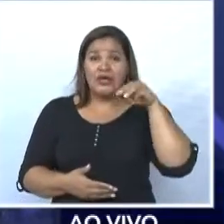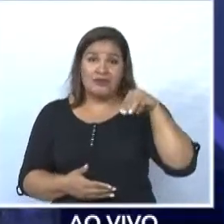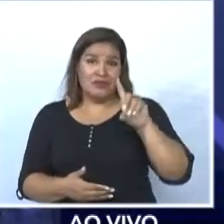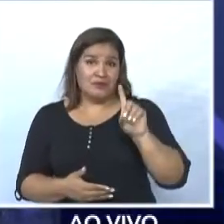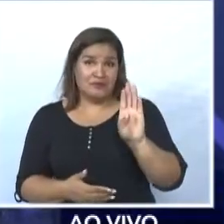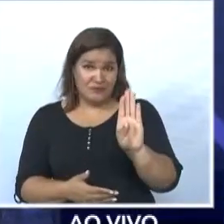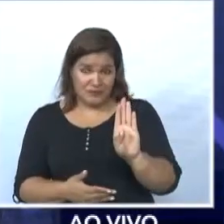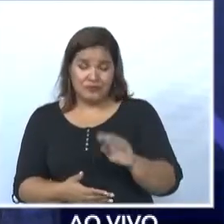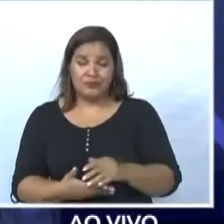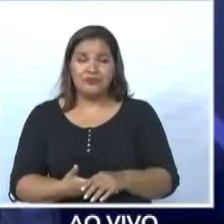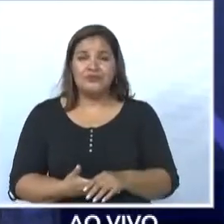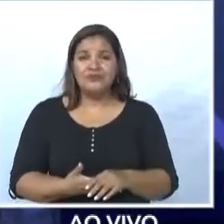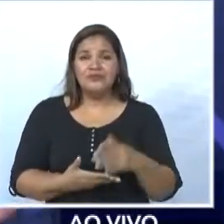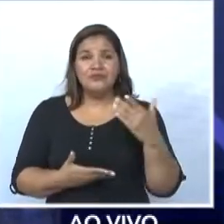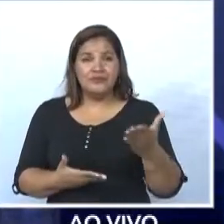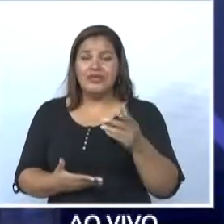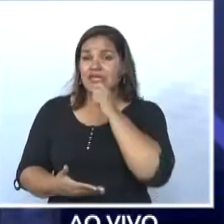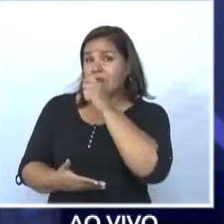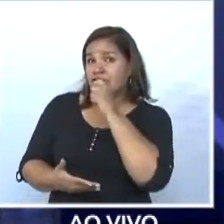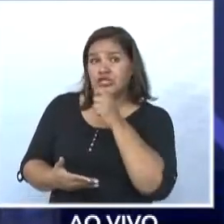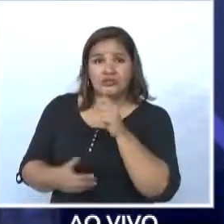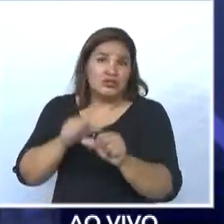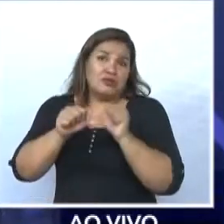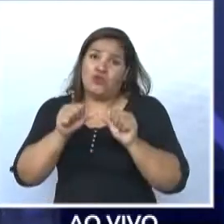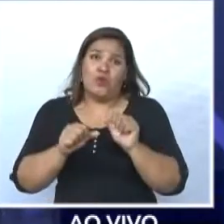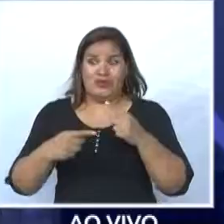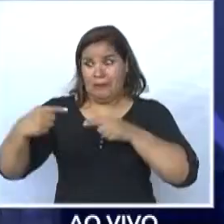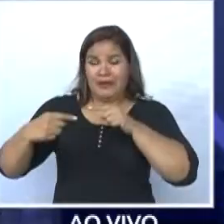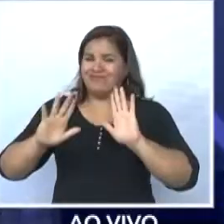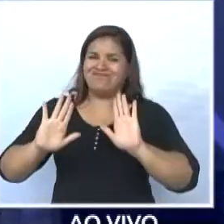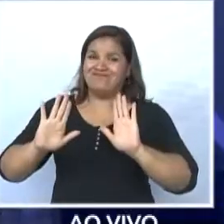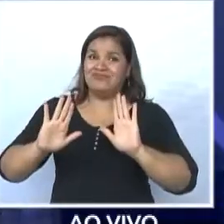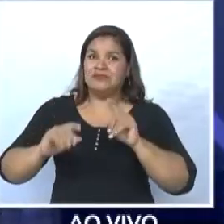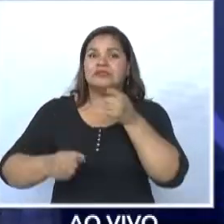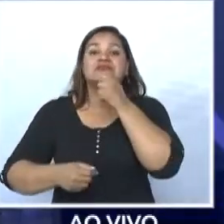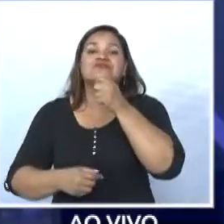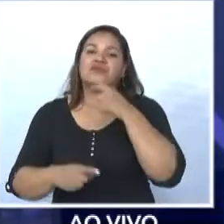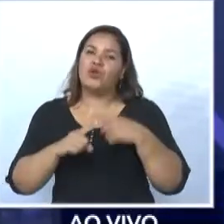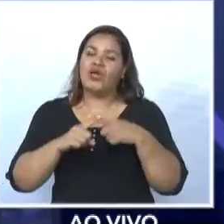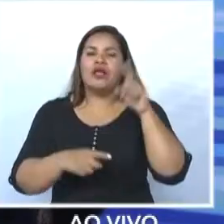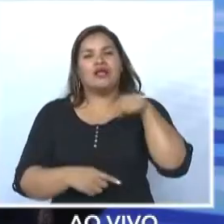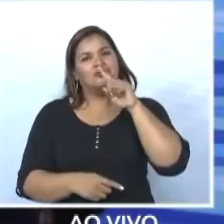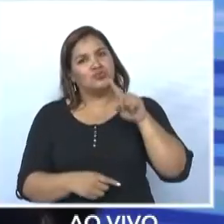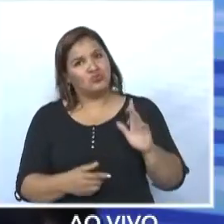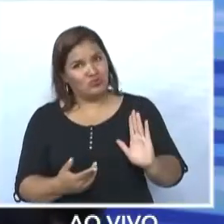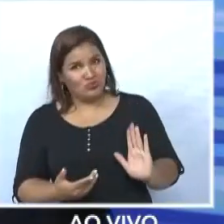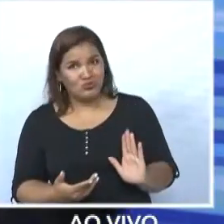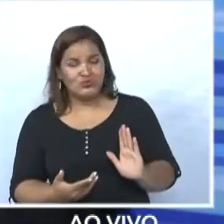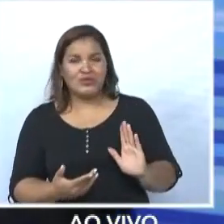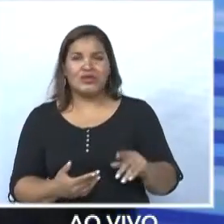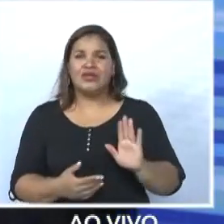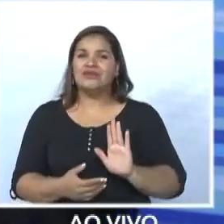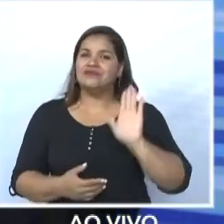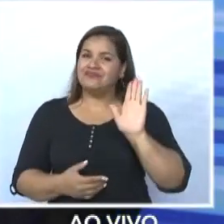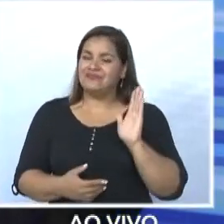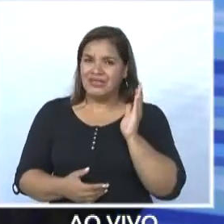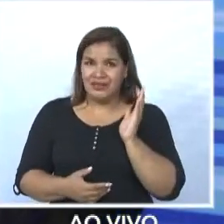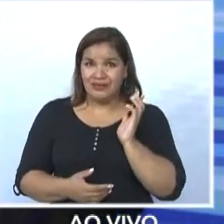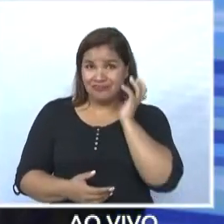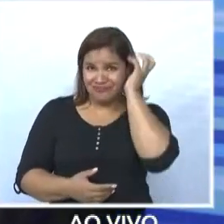se virou uma entrevista, o nosso debate se transformou em uma entrevista porque houve o cancelamento por parte da candidata Flávia Lancha do